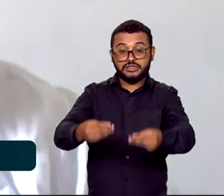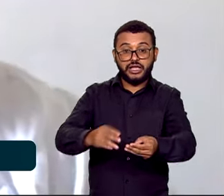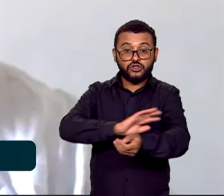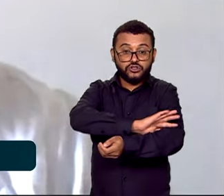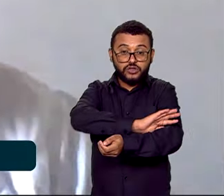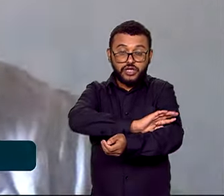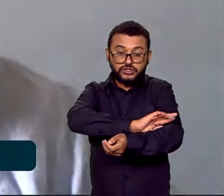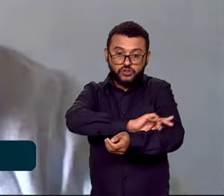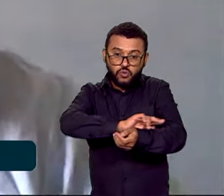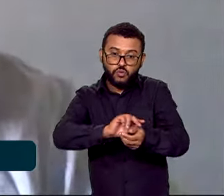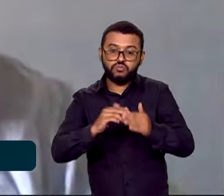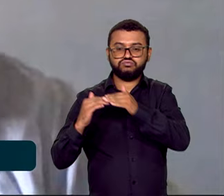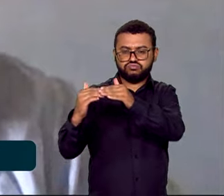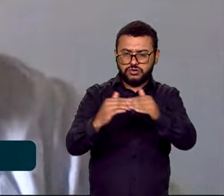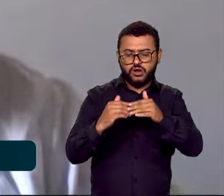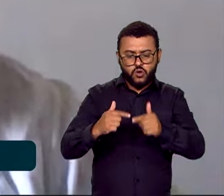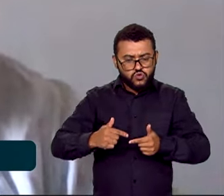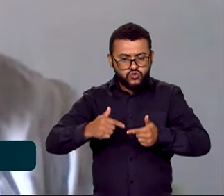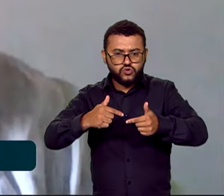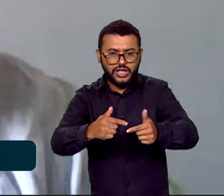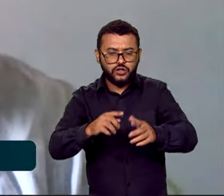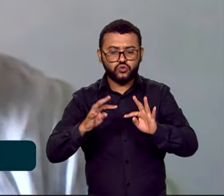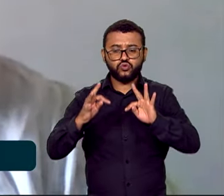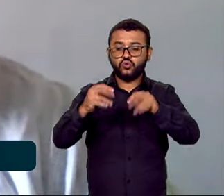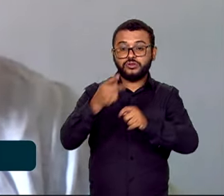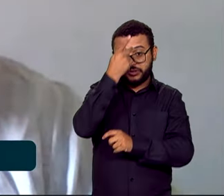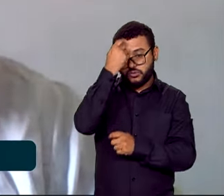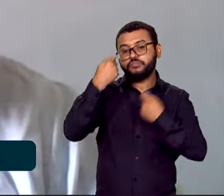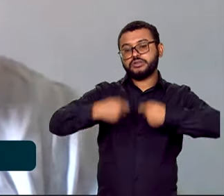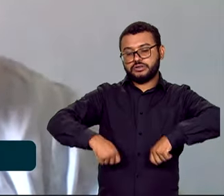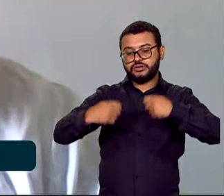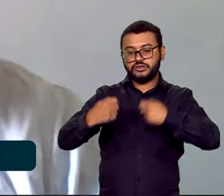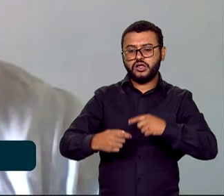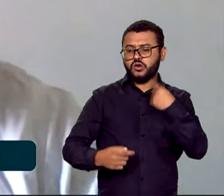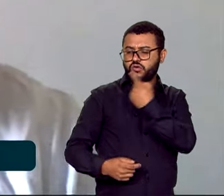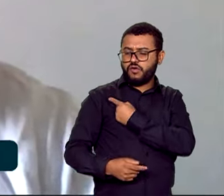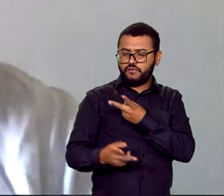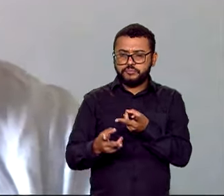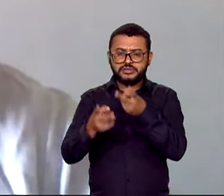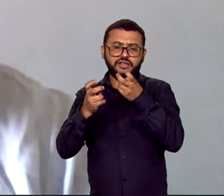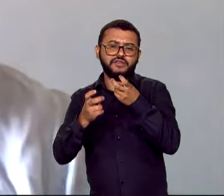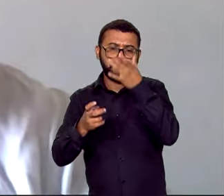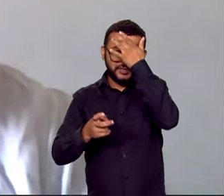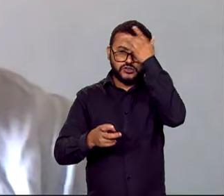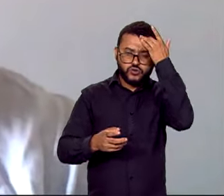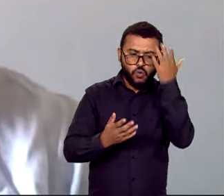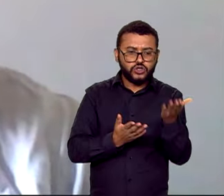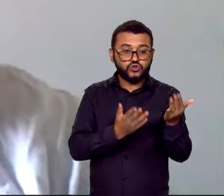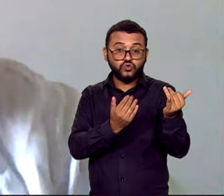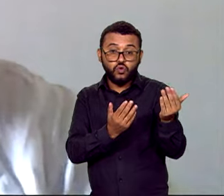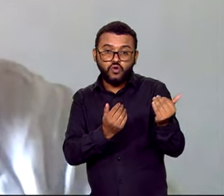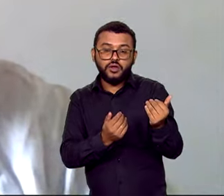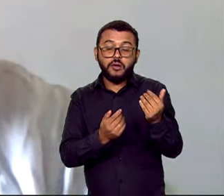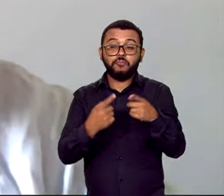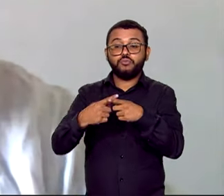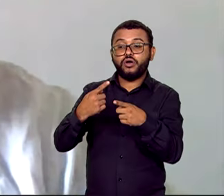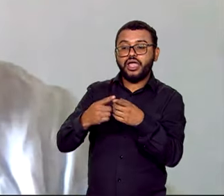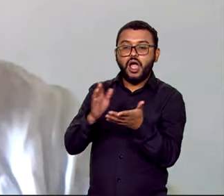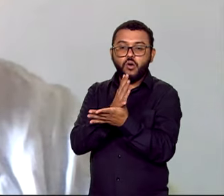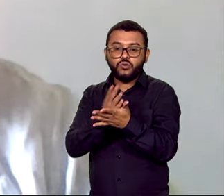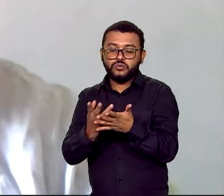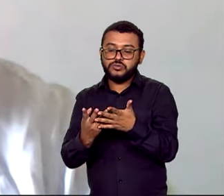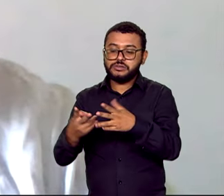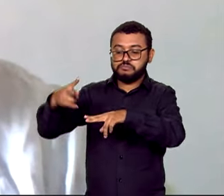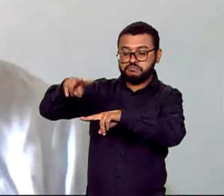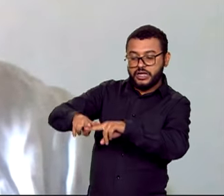a luta contra o racismo deve ser de todos. A gente precisa olhar para essa juventude, porque o que provoca o encarcelamento e a morte,